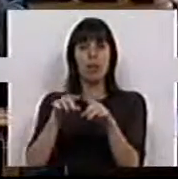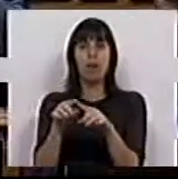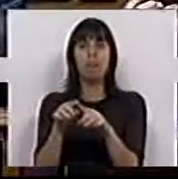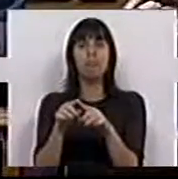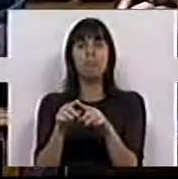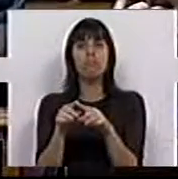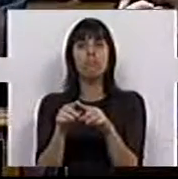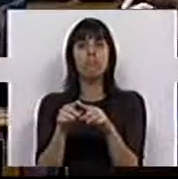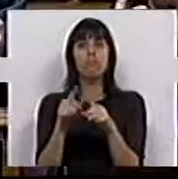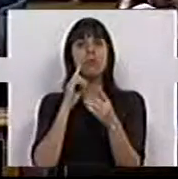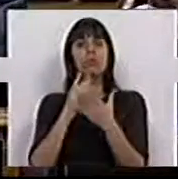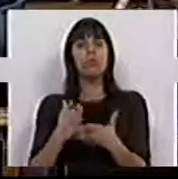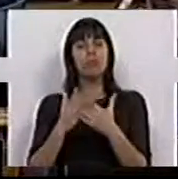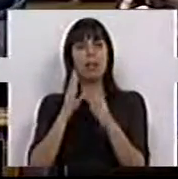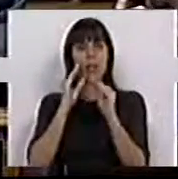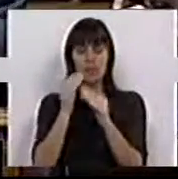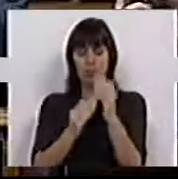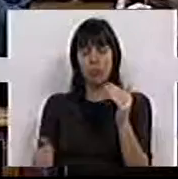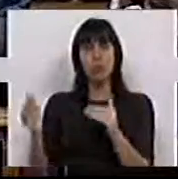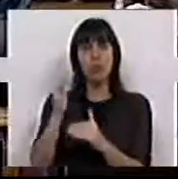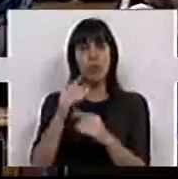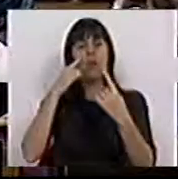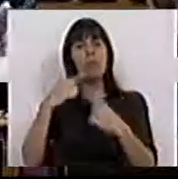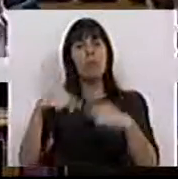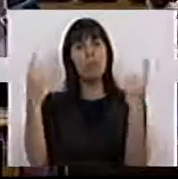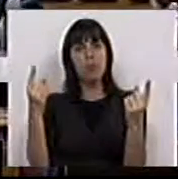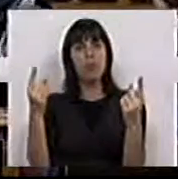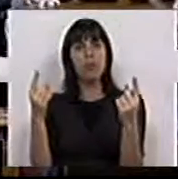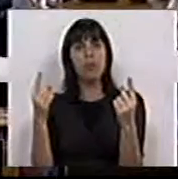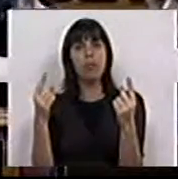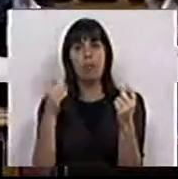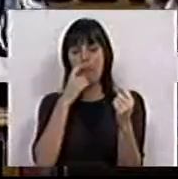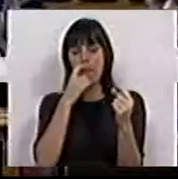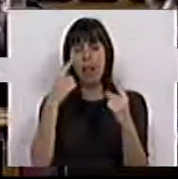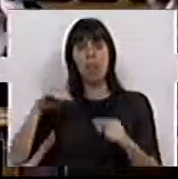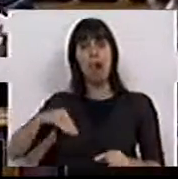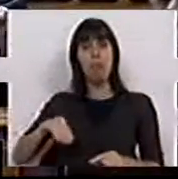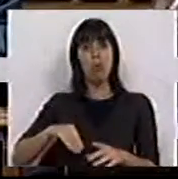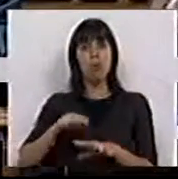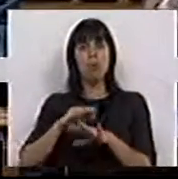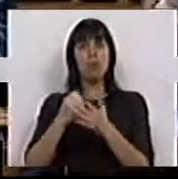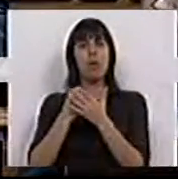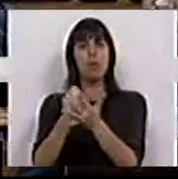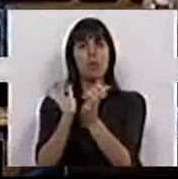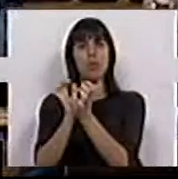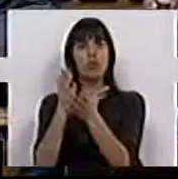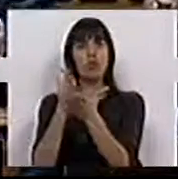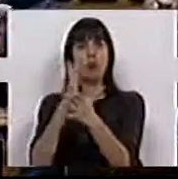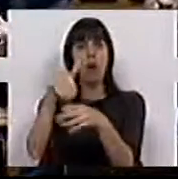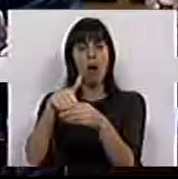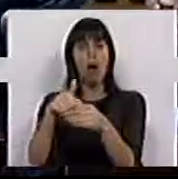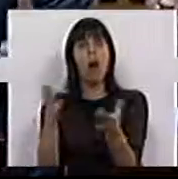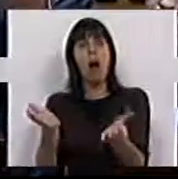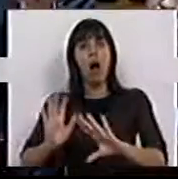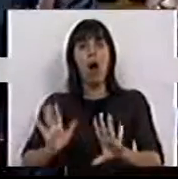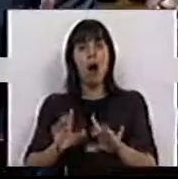os estudantes do ensino superior público que têm bolsas da ação social escolar sejam